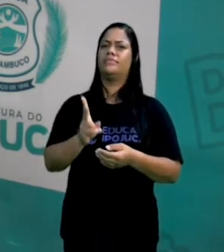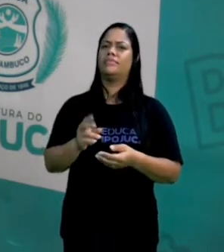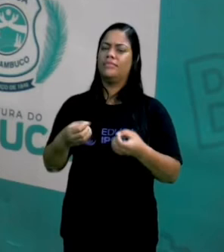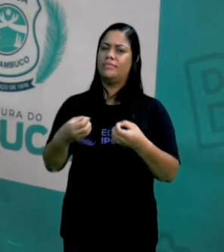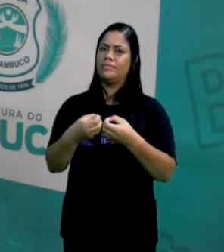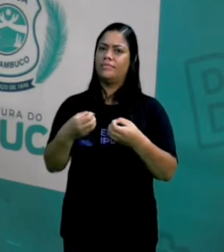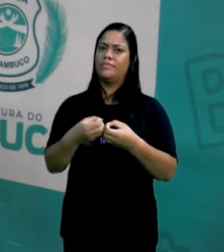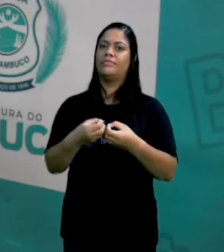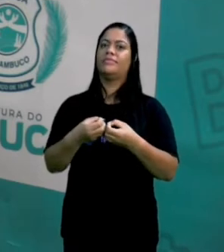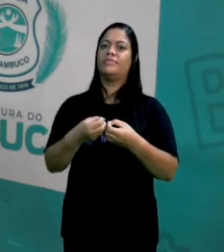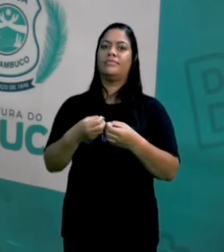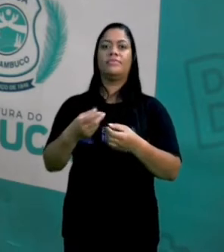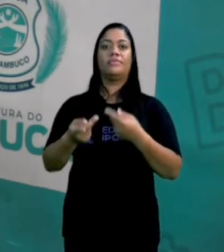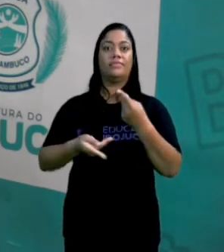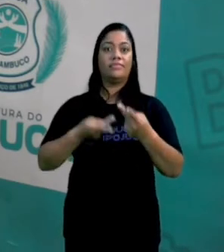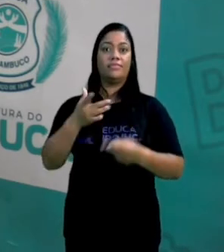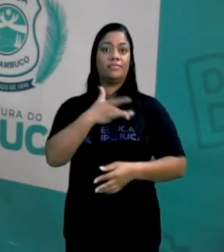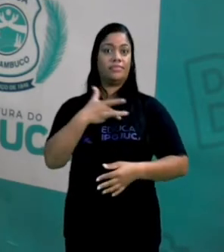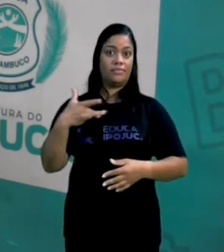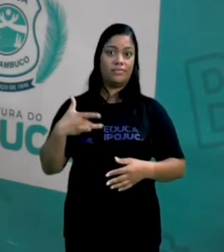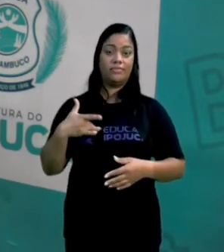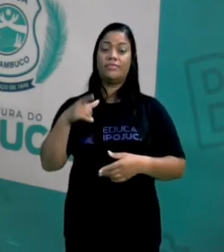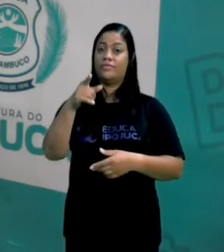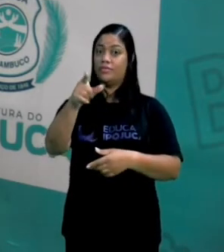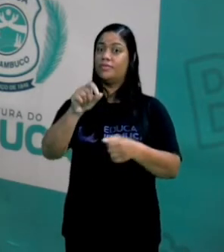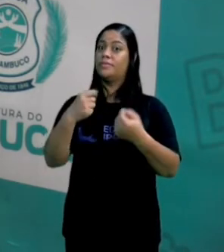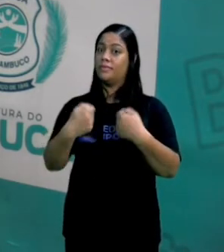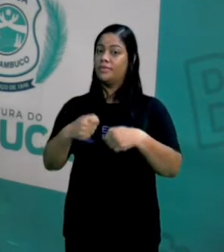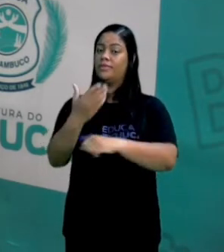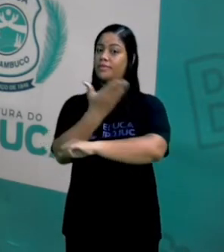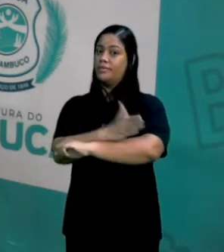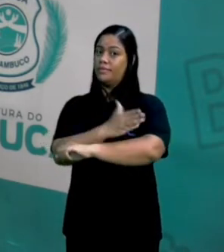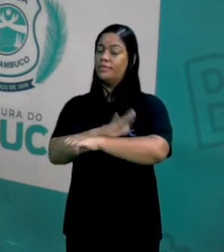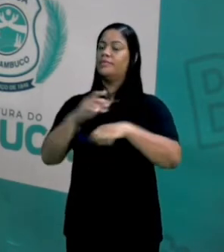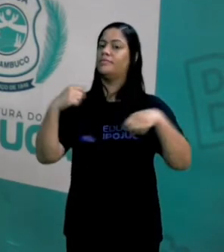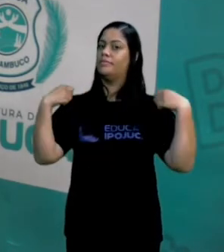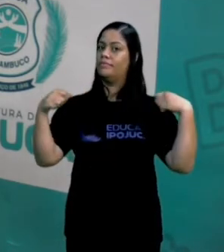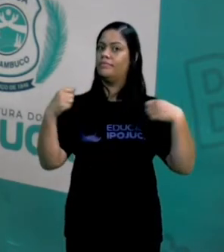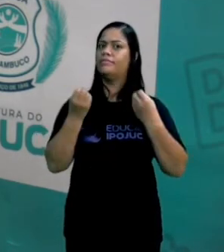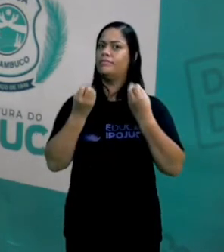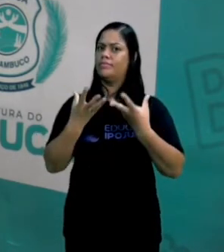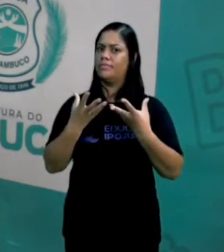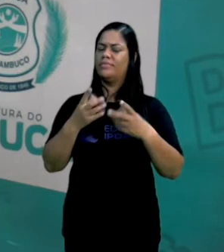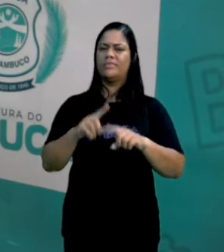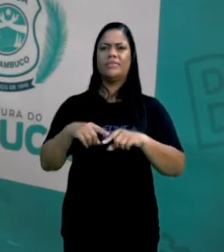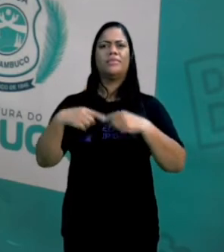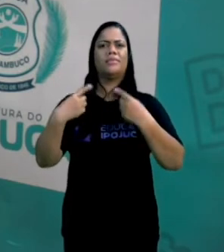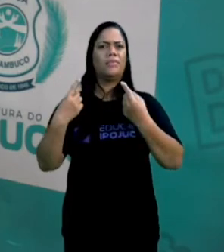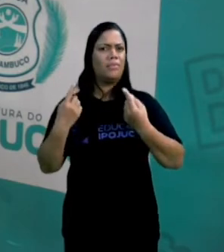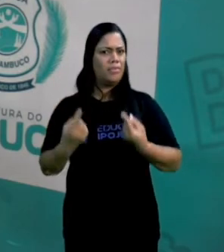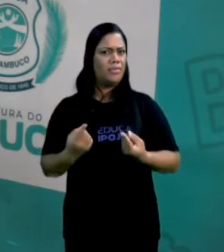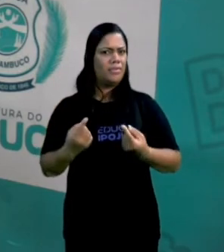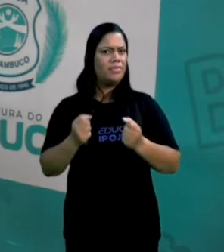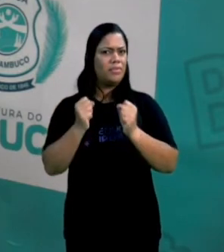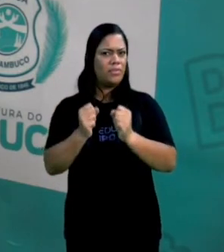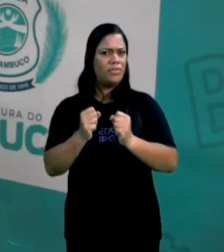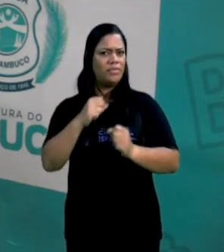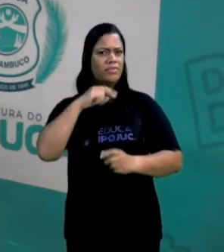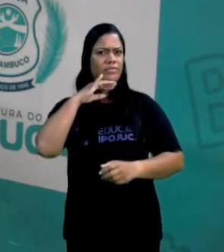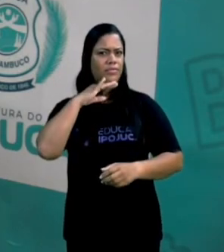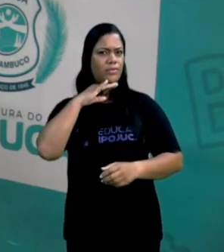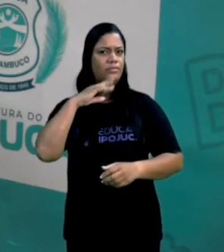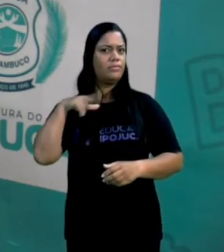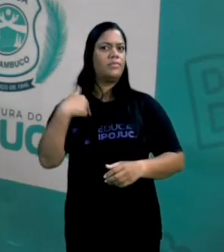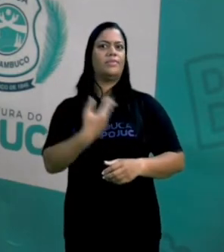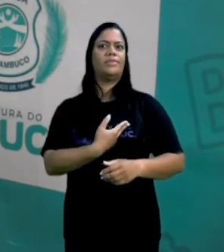chegar para a gente, principalmente da área de saúde, e vai dizer, exercício físico faz bem, mas será que tem a possibilidade dele fazer mal?